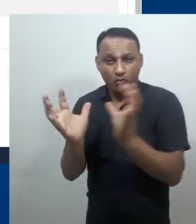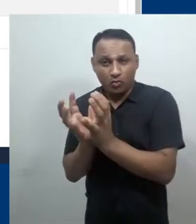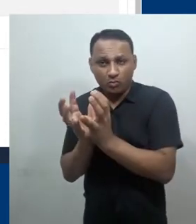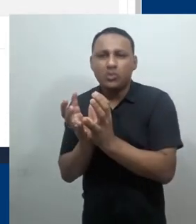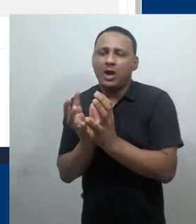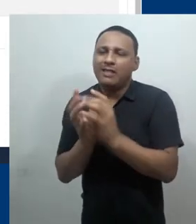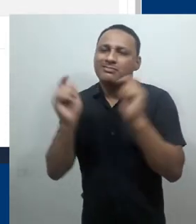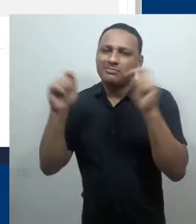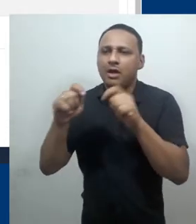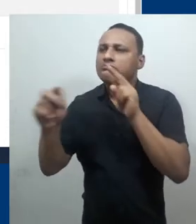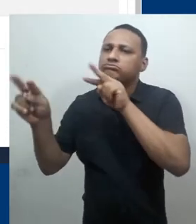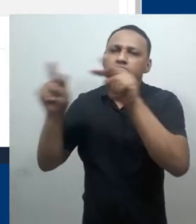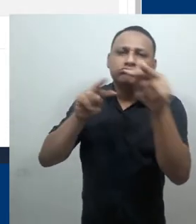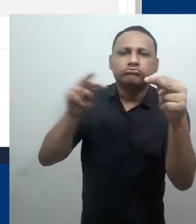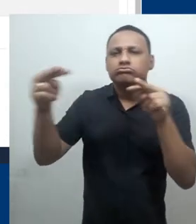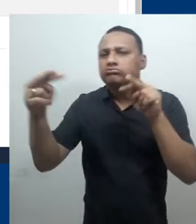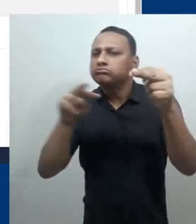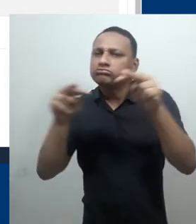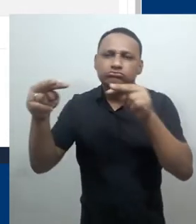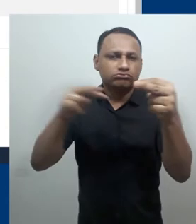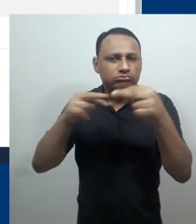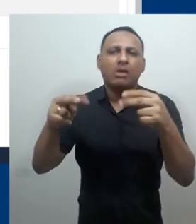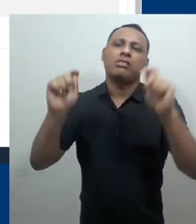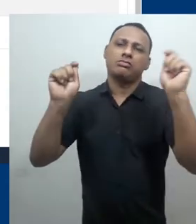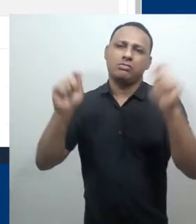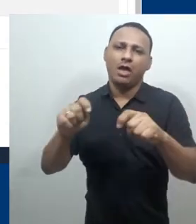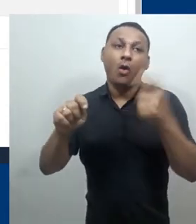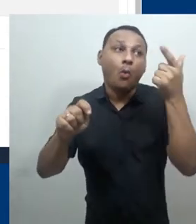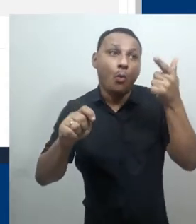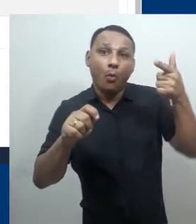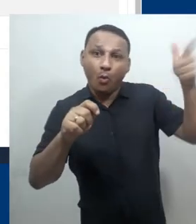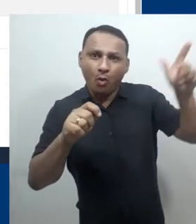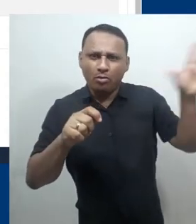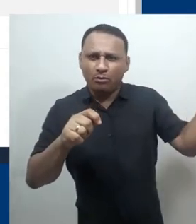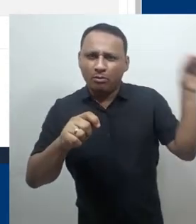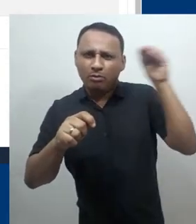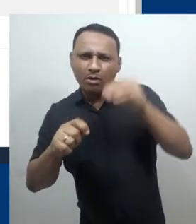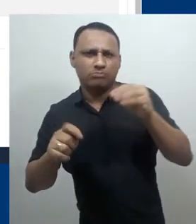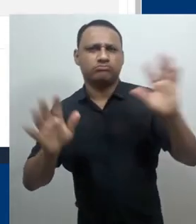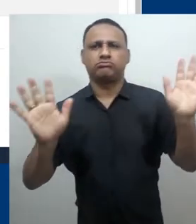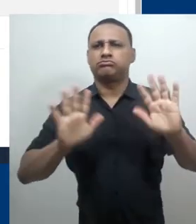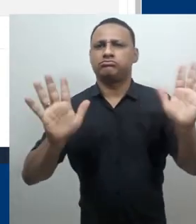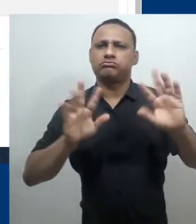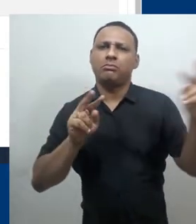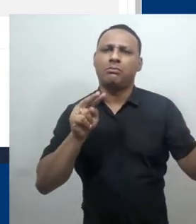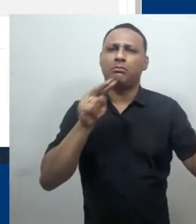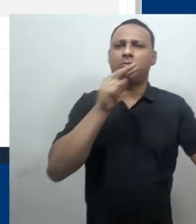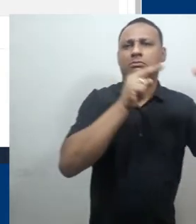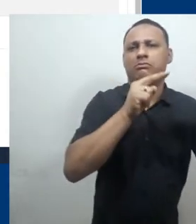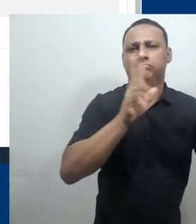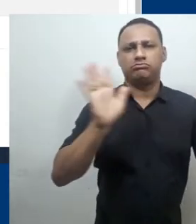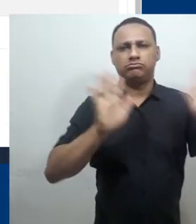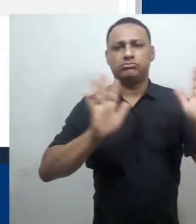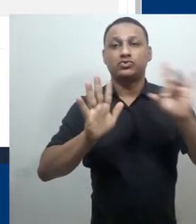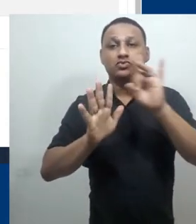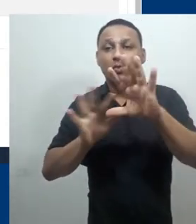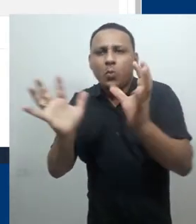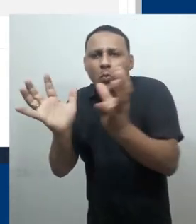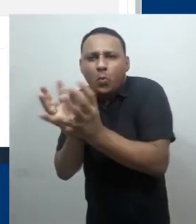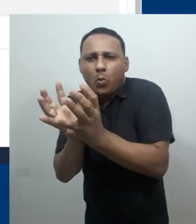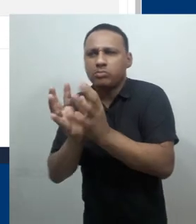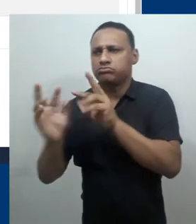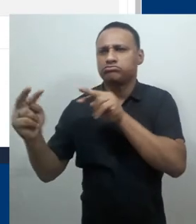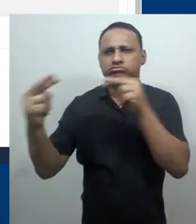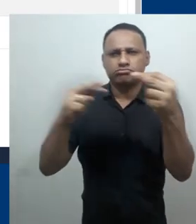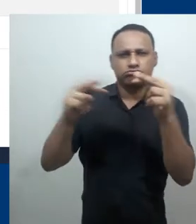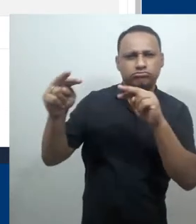que eles. Isso acontece que, neste curso ou disciplina, foi ativada a configuração Grupos Separados. Neste